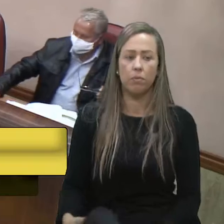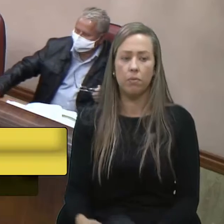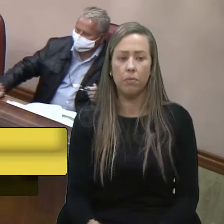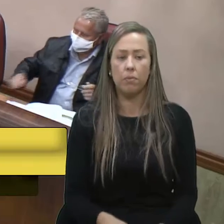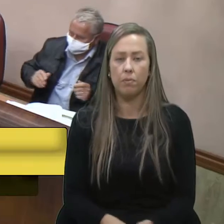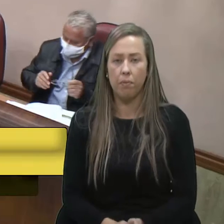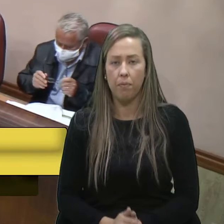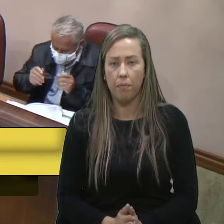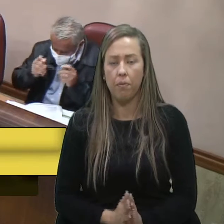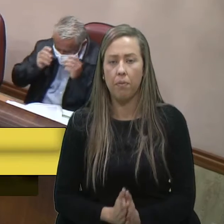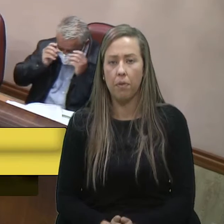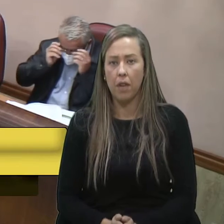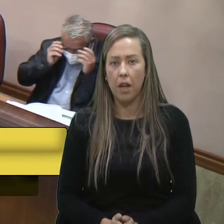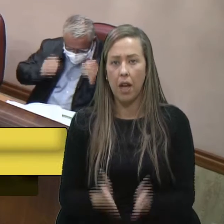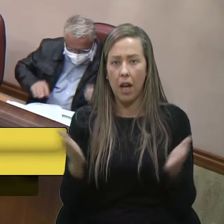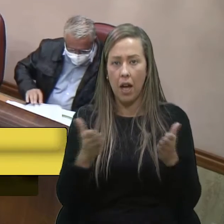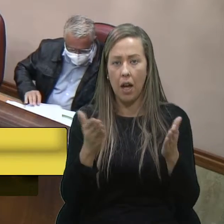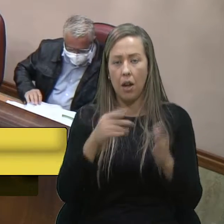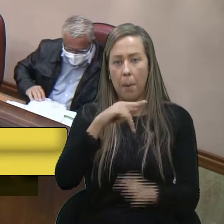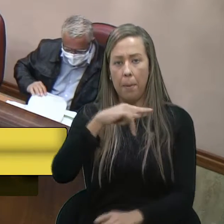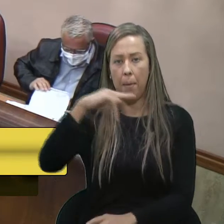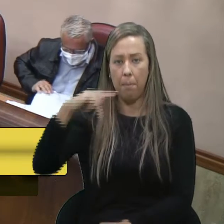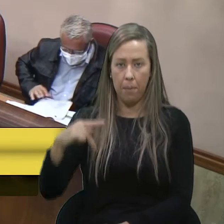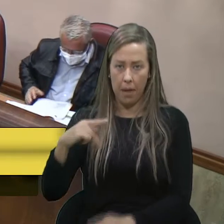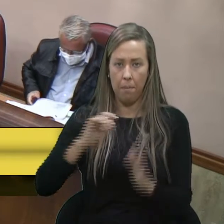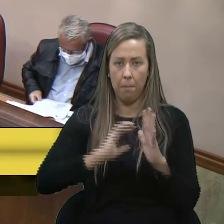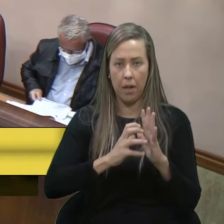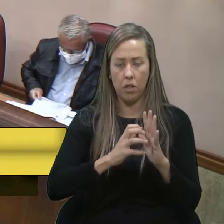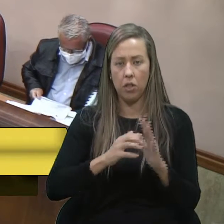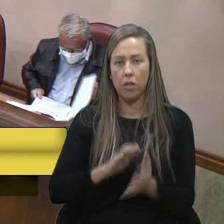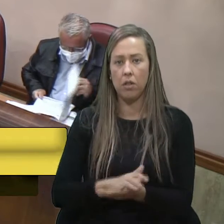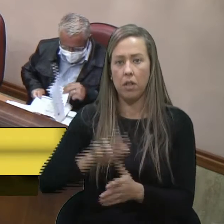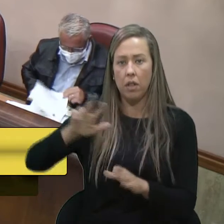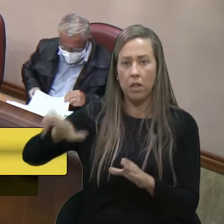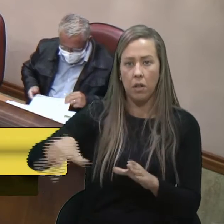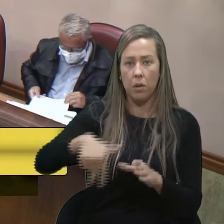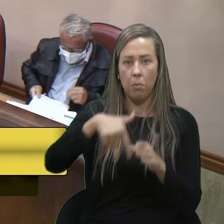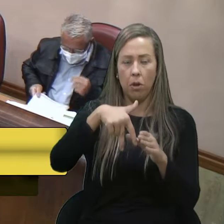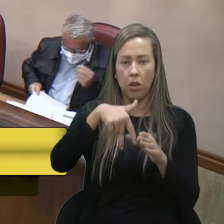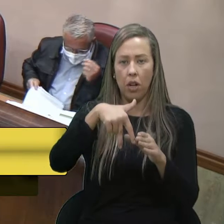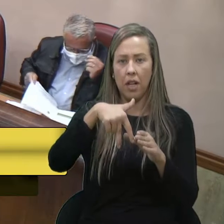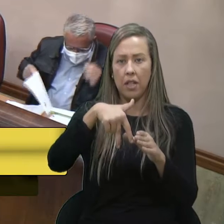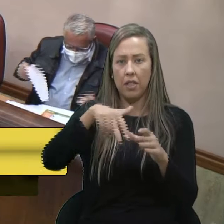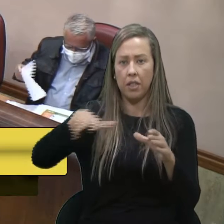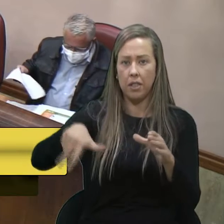Em ao líder da bancada do PP, com a palavra do vereador Bortola da tribuna.